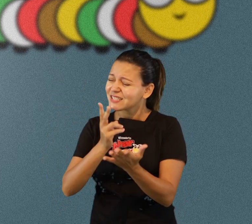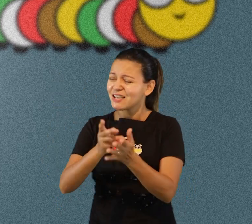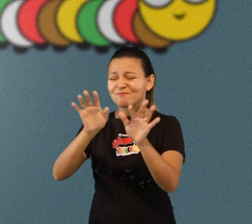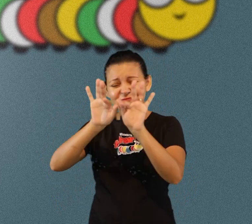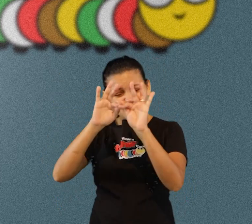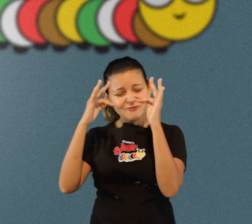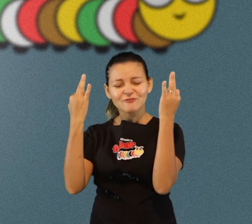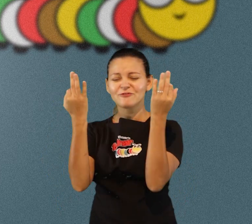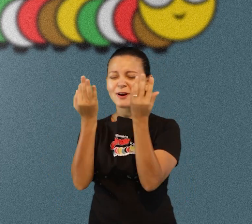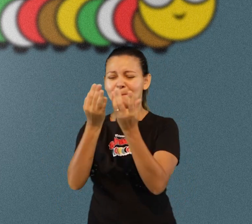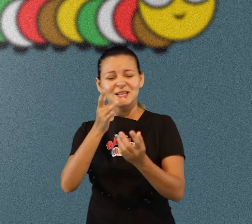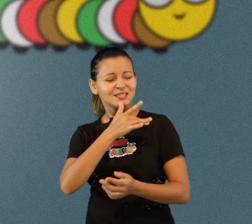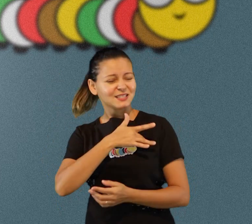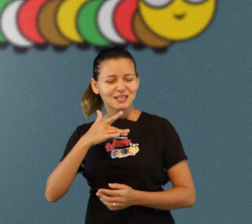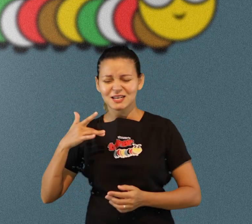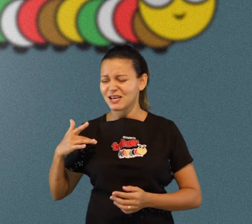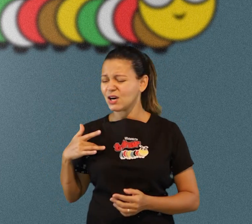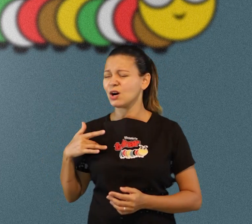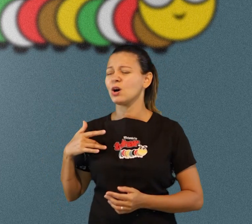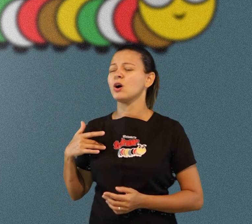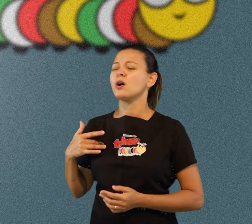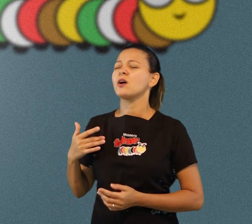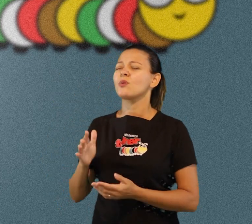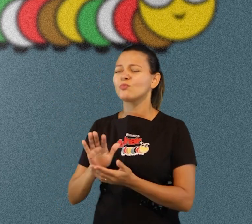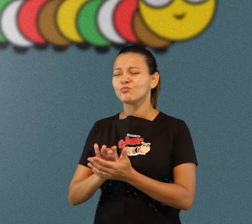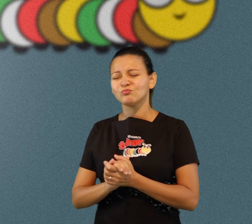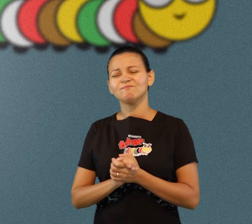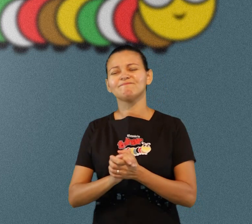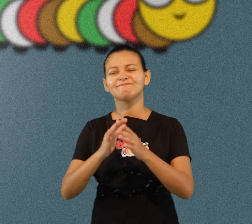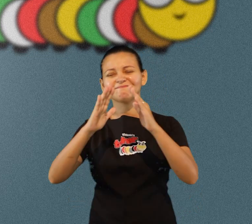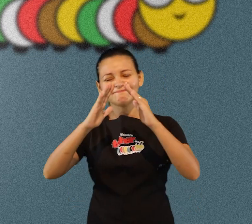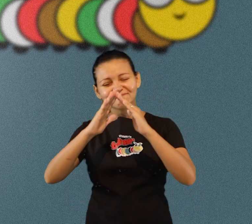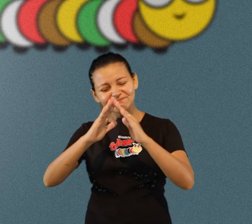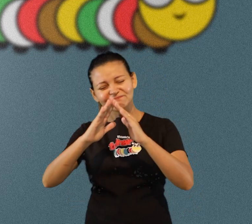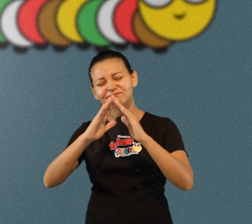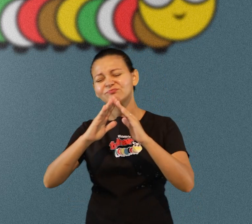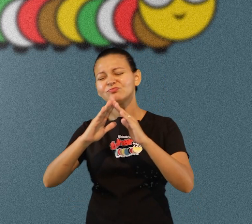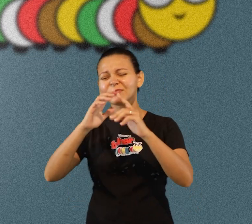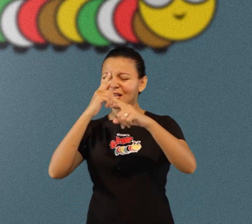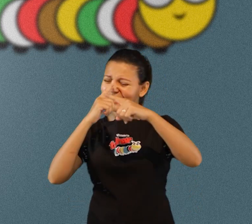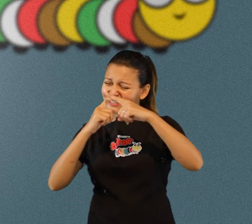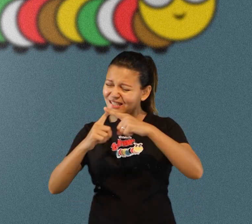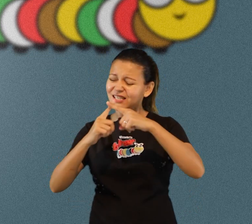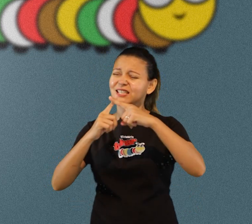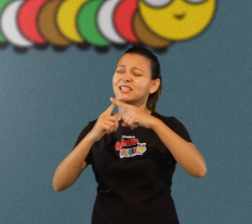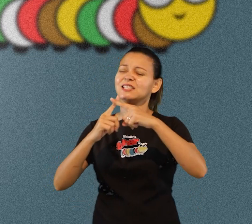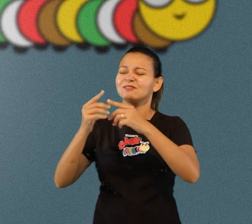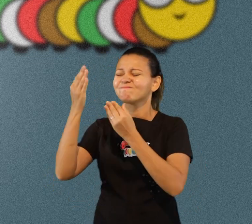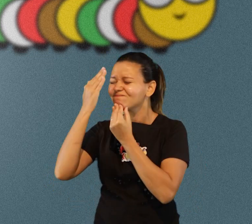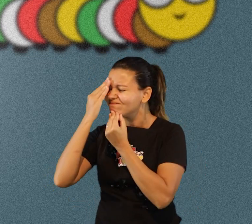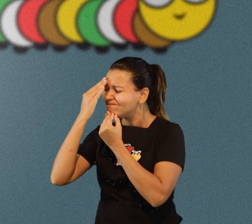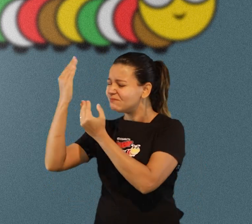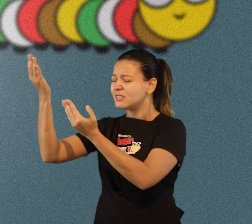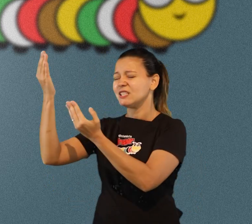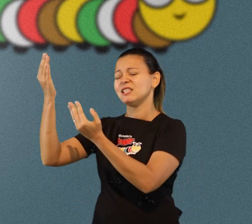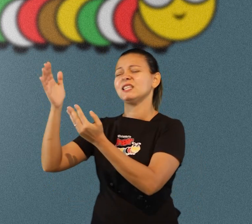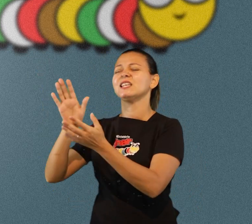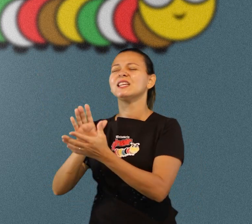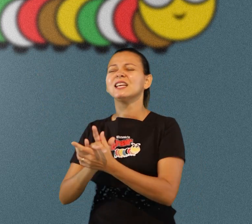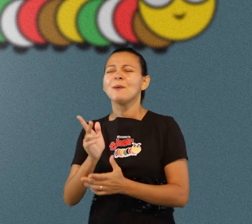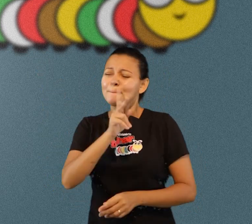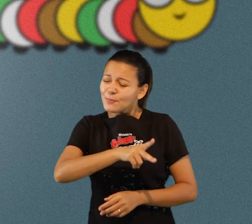pelos alimentos agradecido pela minha família pela casa que eu moro pela igreja